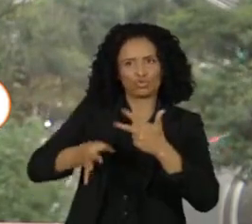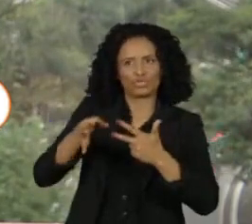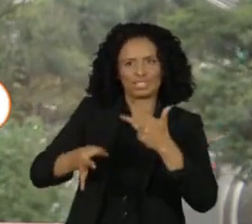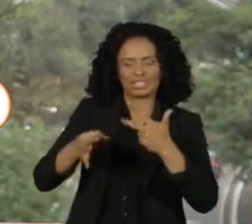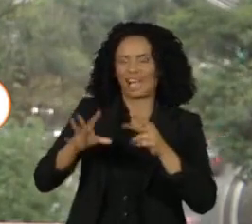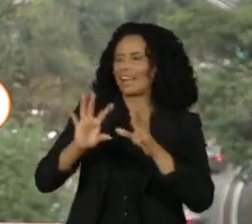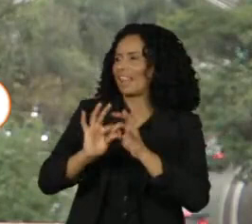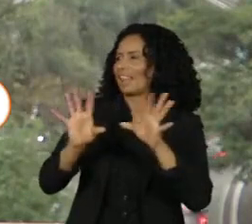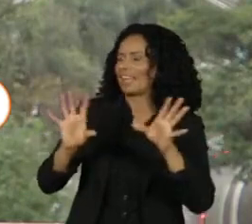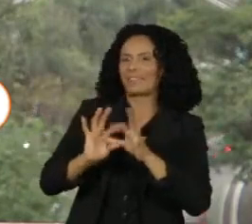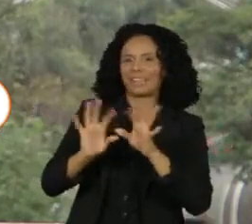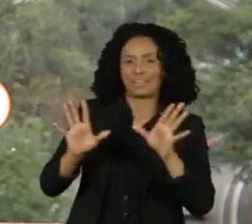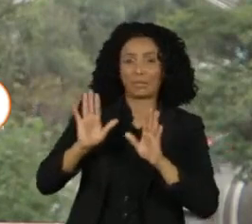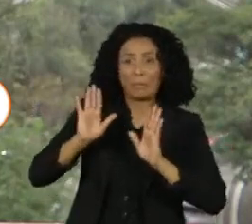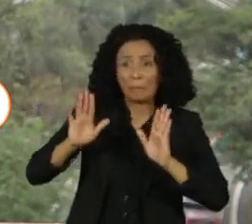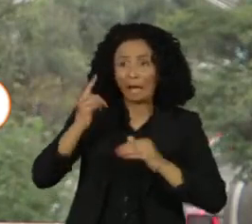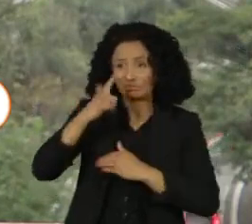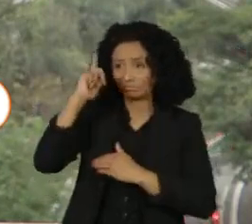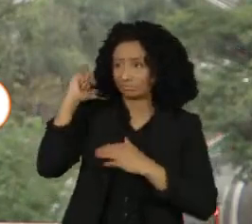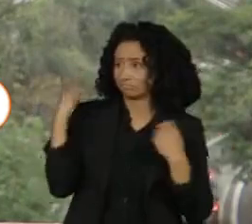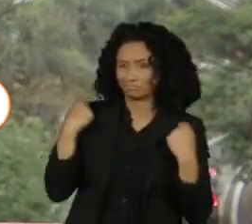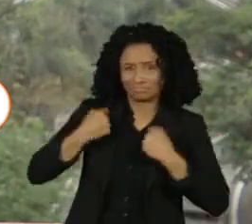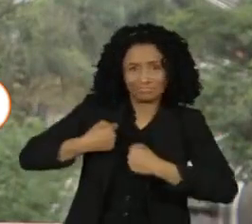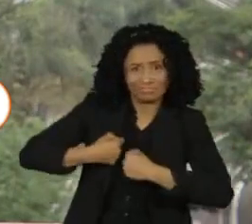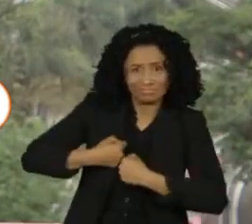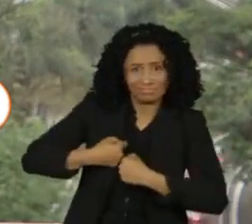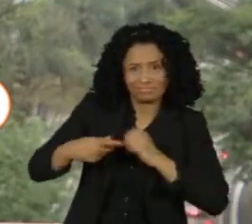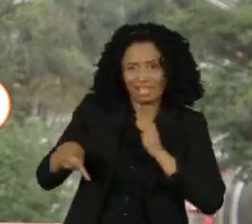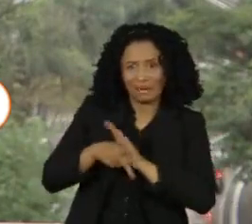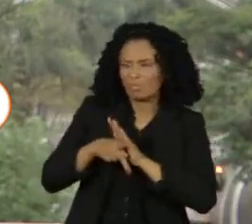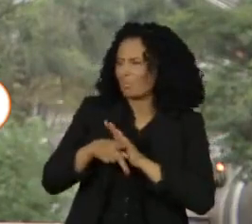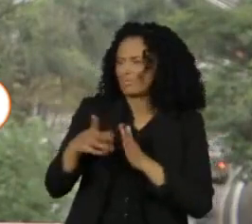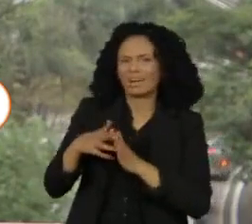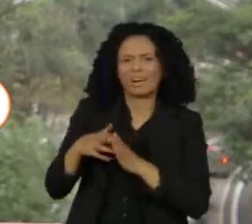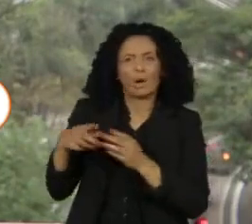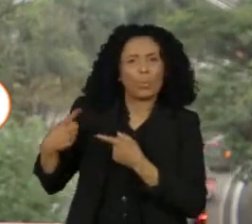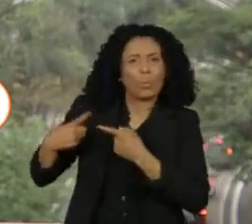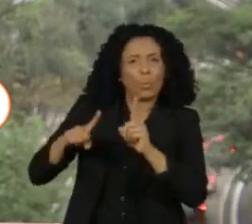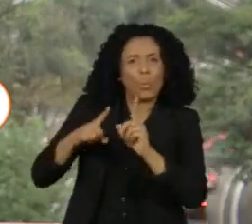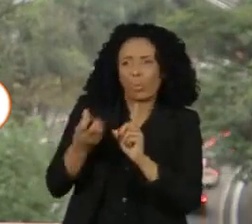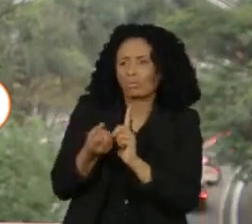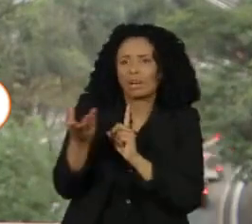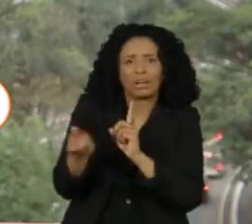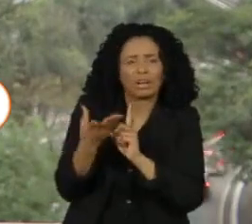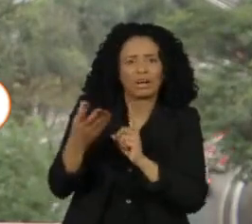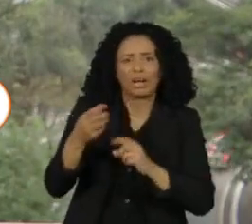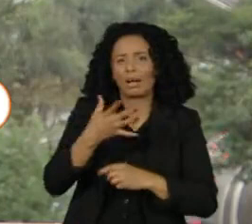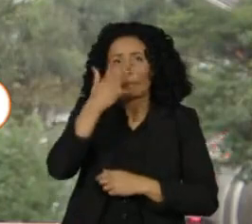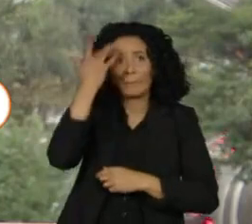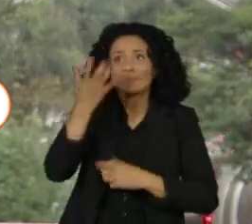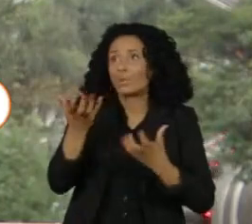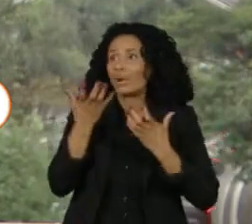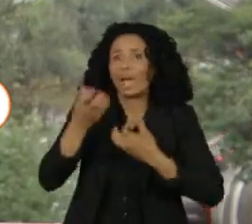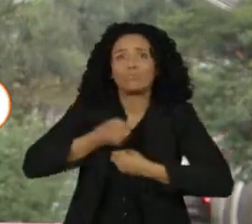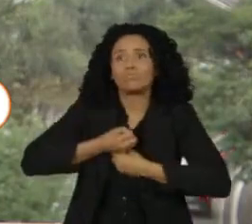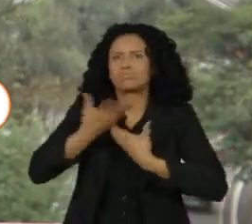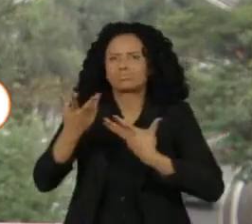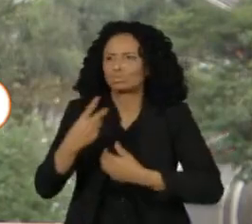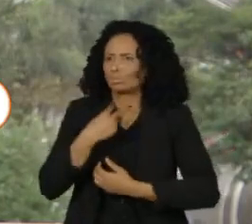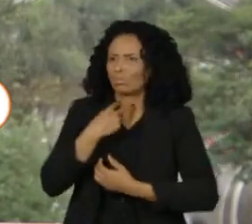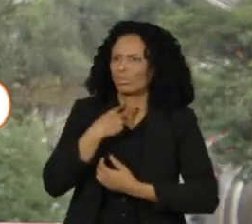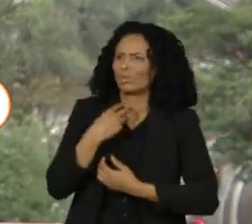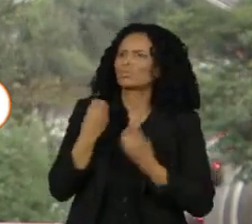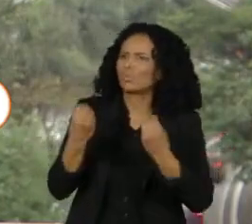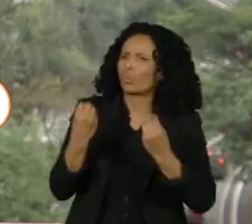a decisão do ministro Alexandre de Moraes foi um ataque à liberdade de expressão. Já a Federação das Indústrias do Estado de